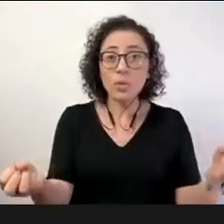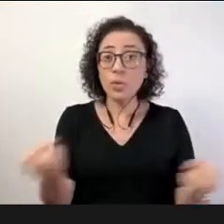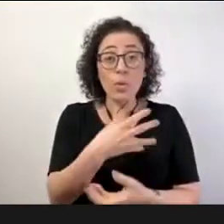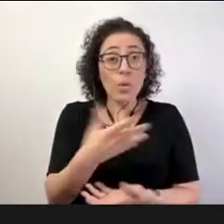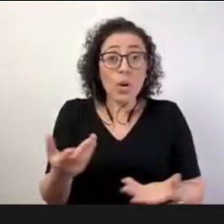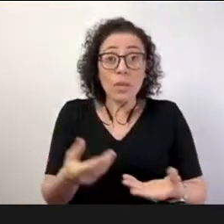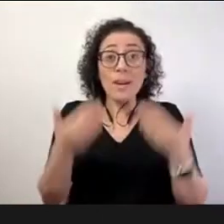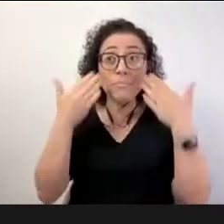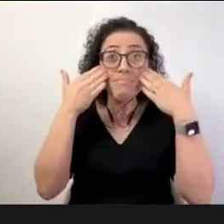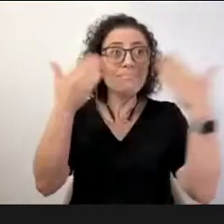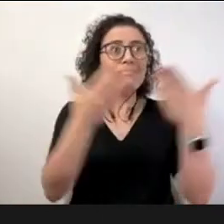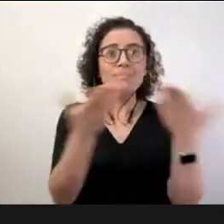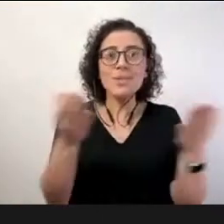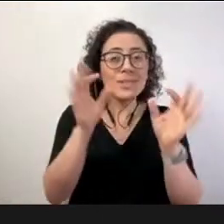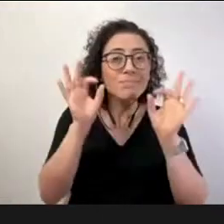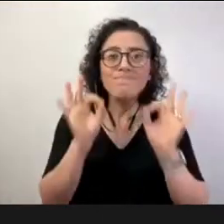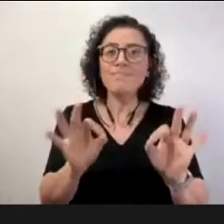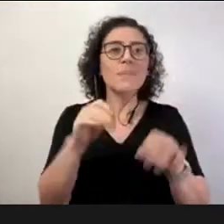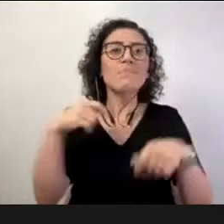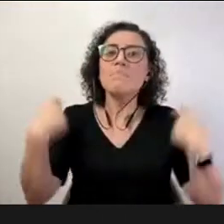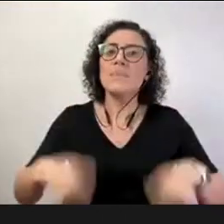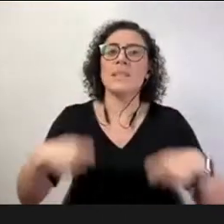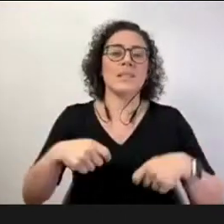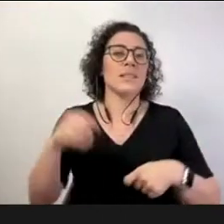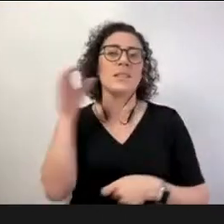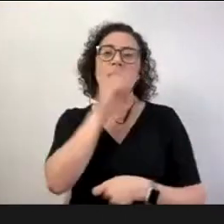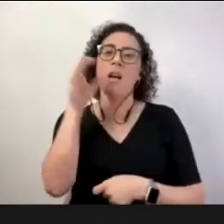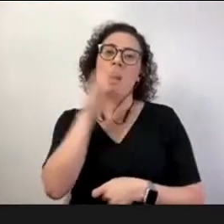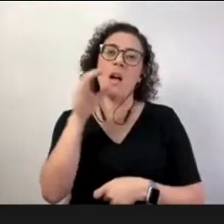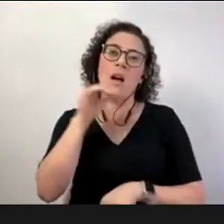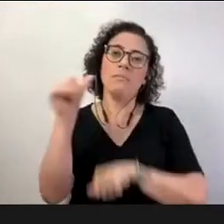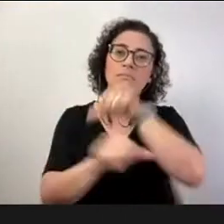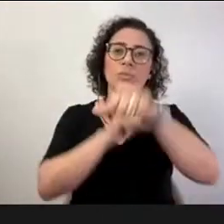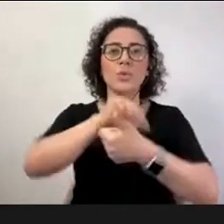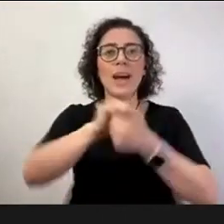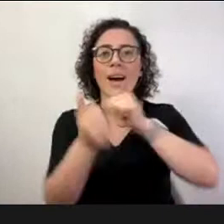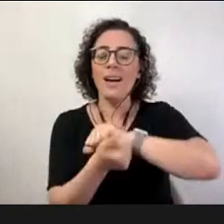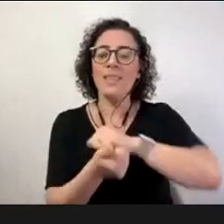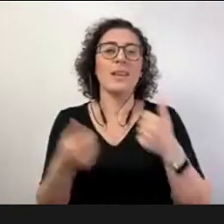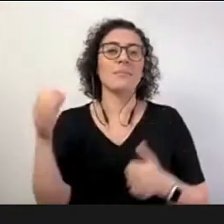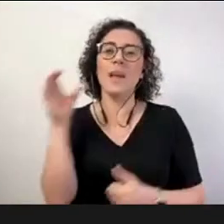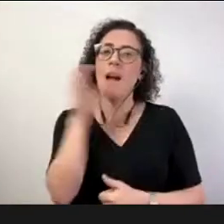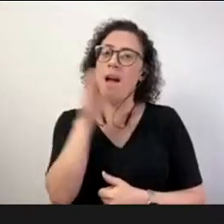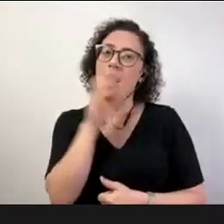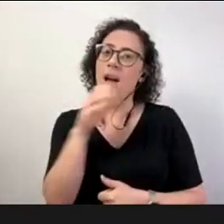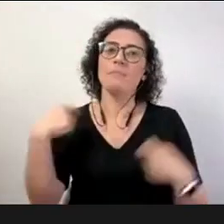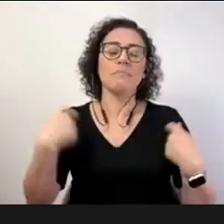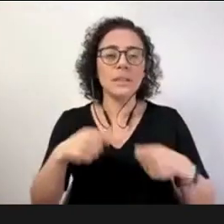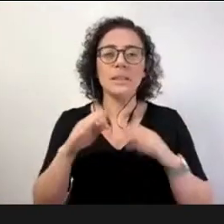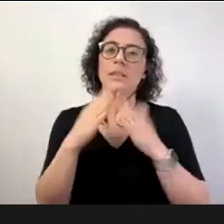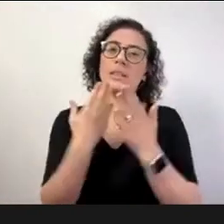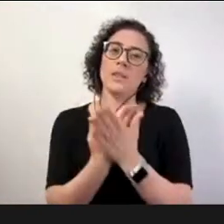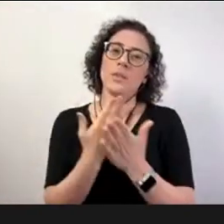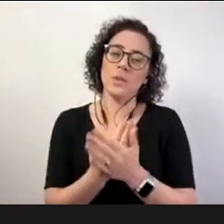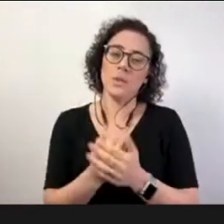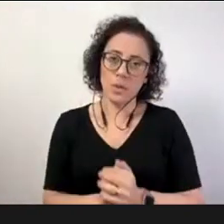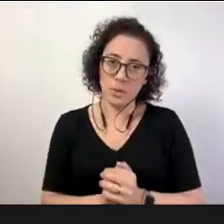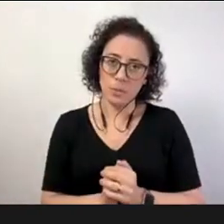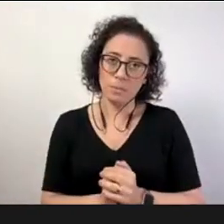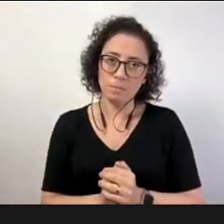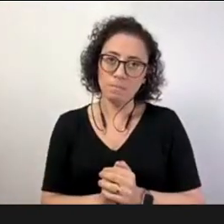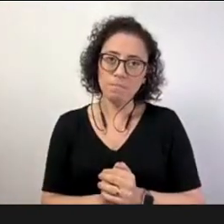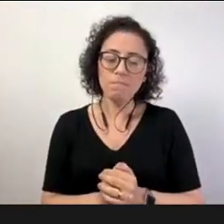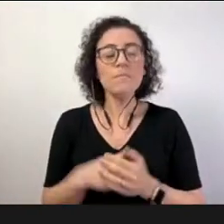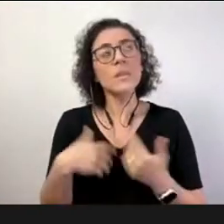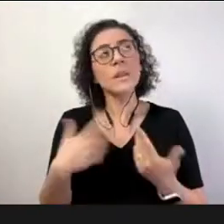mudanças e esta ressignificação da escola eu diria que é feito em três níveis o